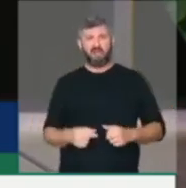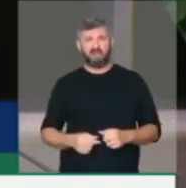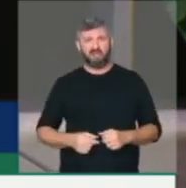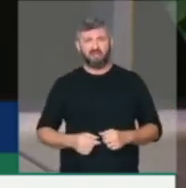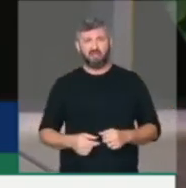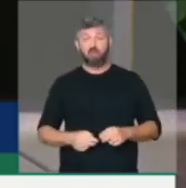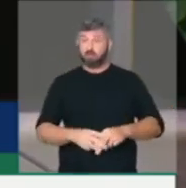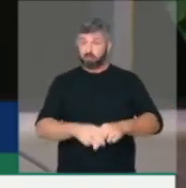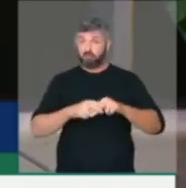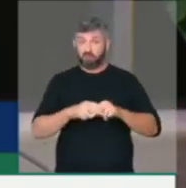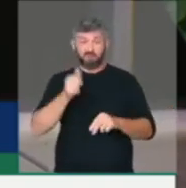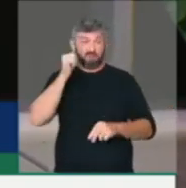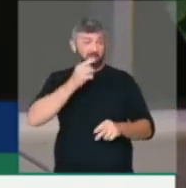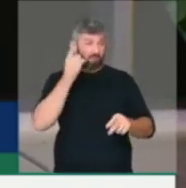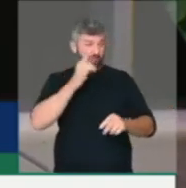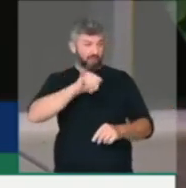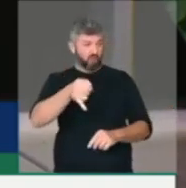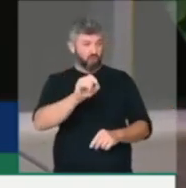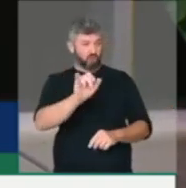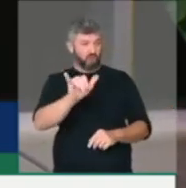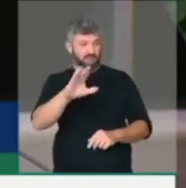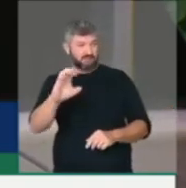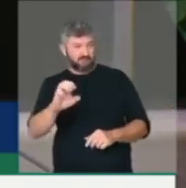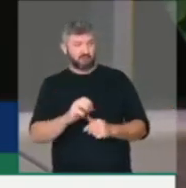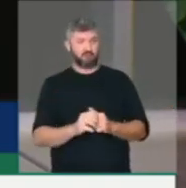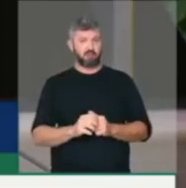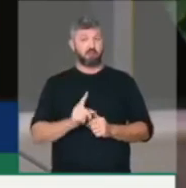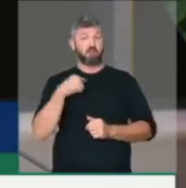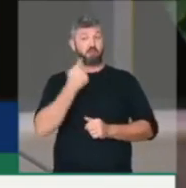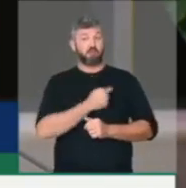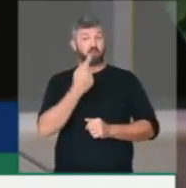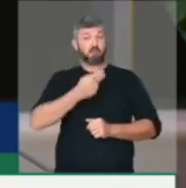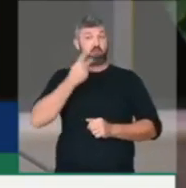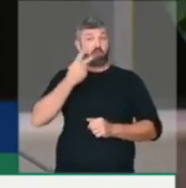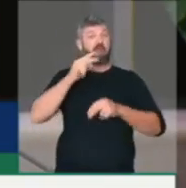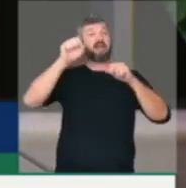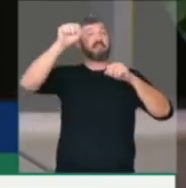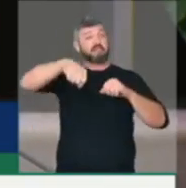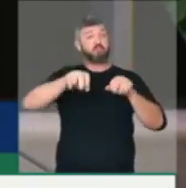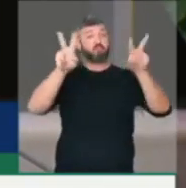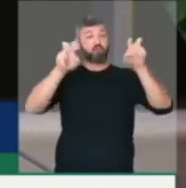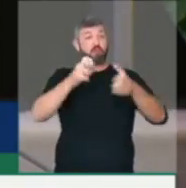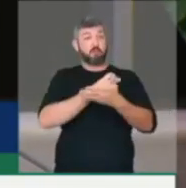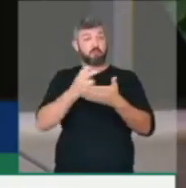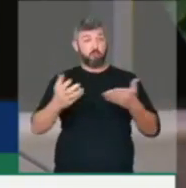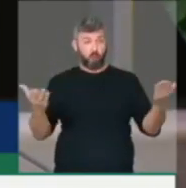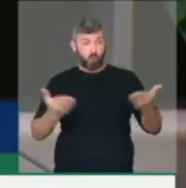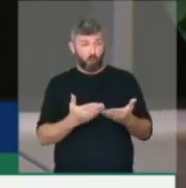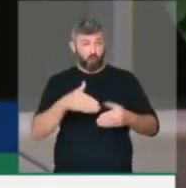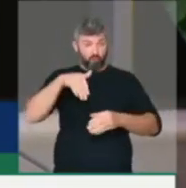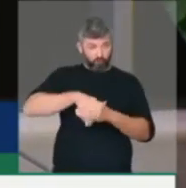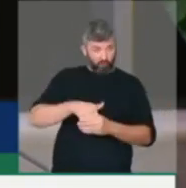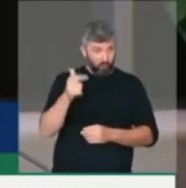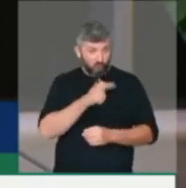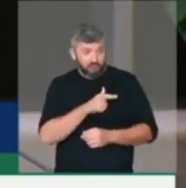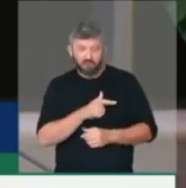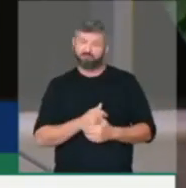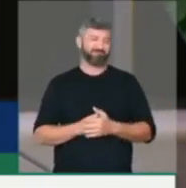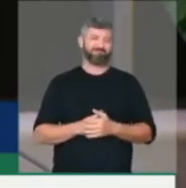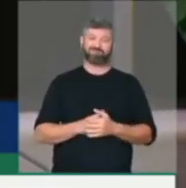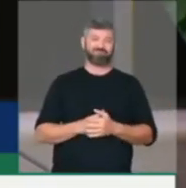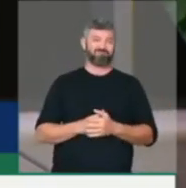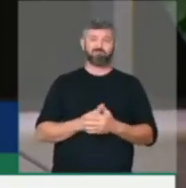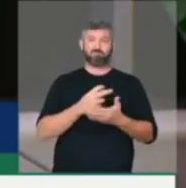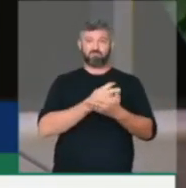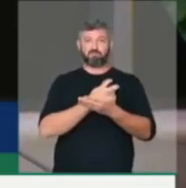isso, deputada Joyce, nós todos temos que falar de impeachment. Porque a gente pode hoje não ter voto para votar o